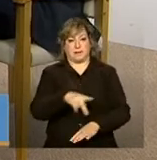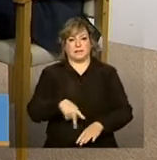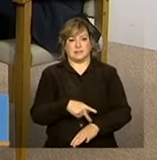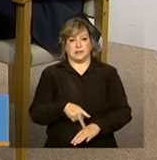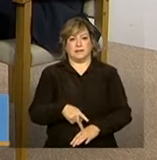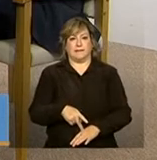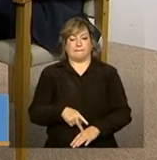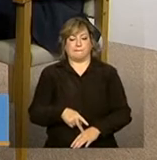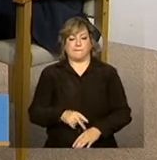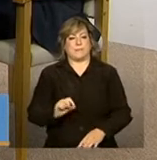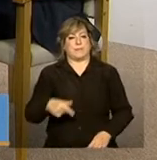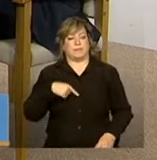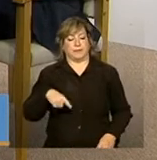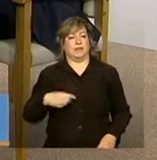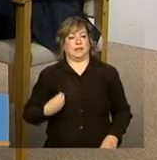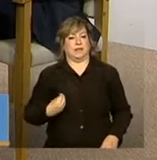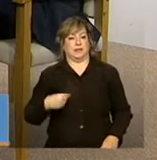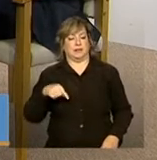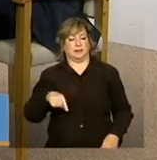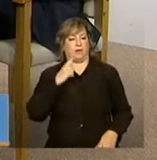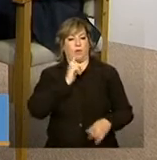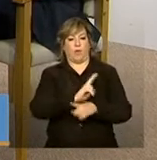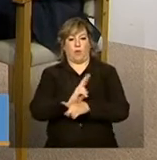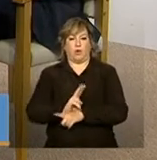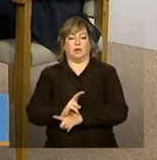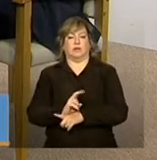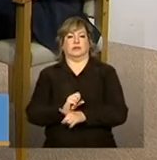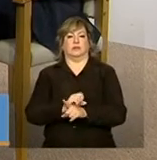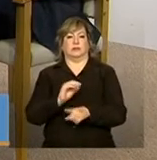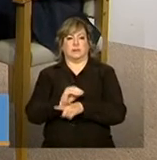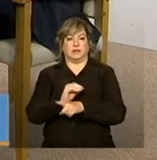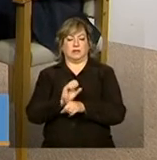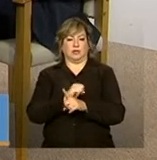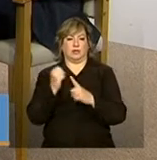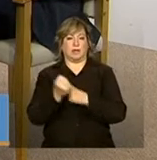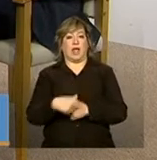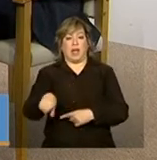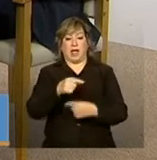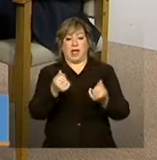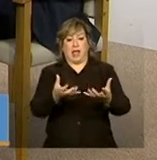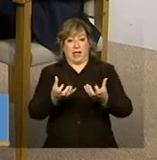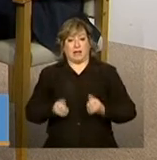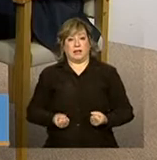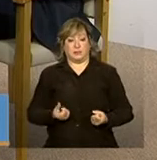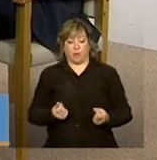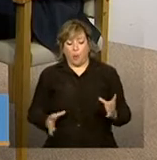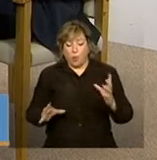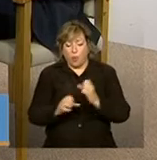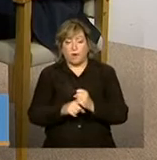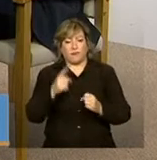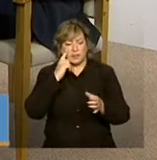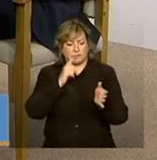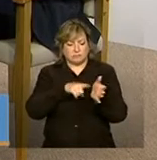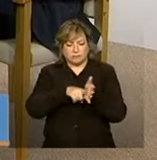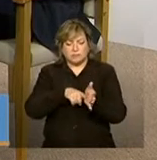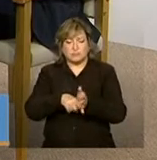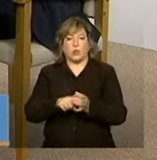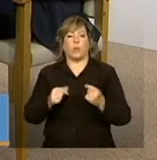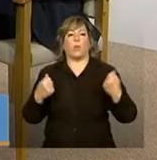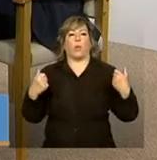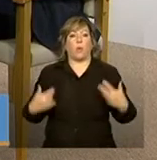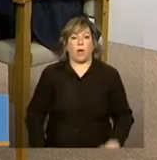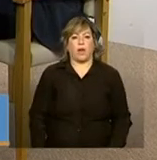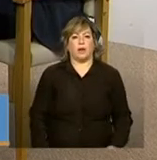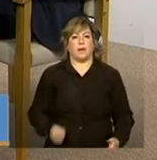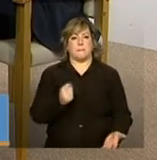as instâncias de controle social, elas recebem as contas e elas são as responsáveis por analisar o gasto, os